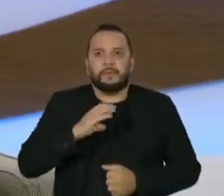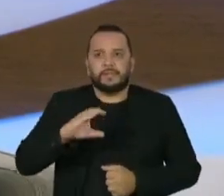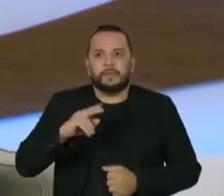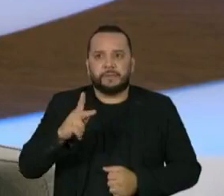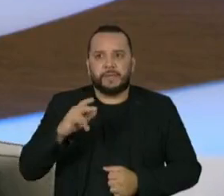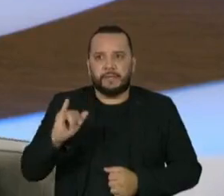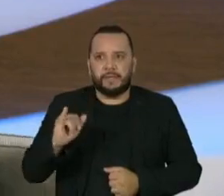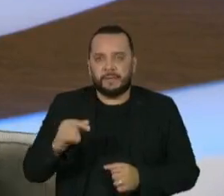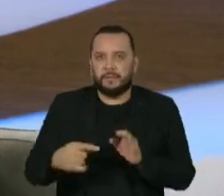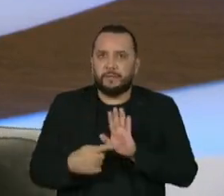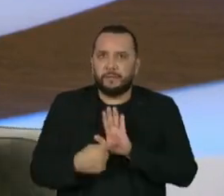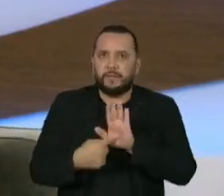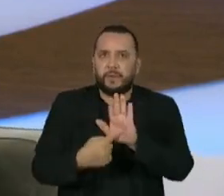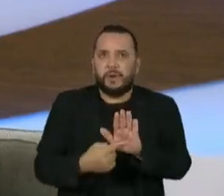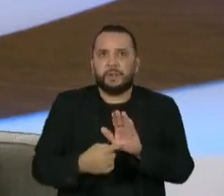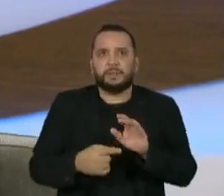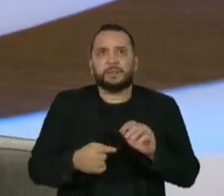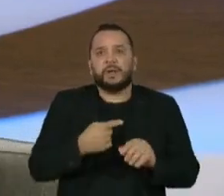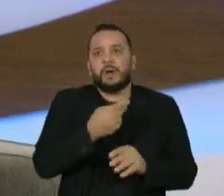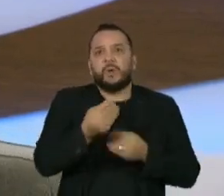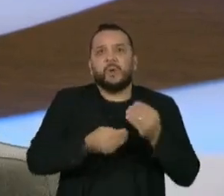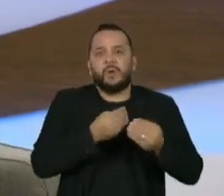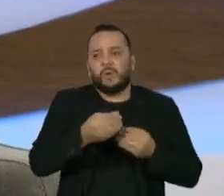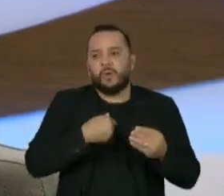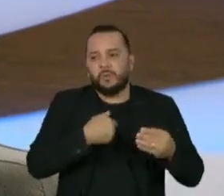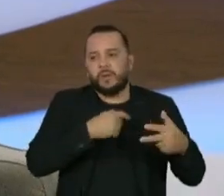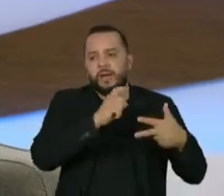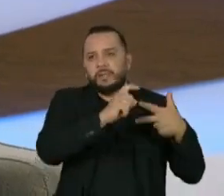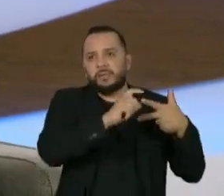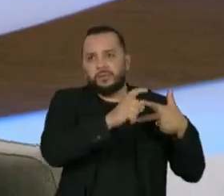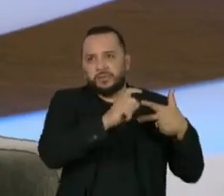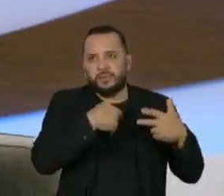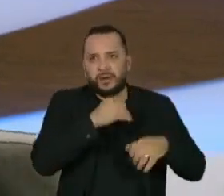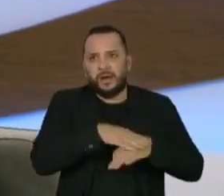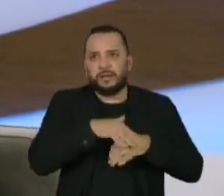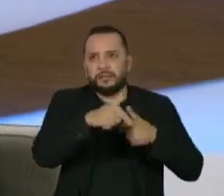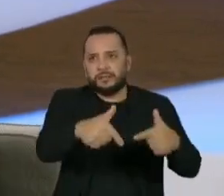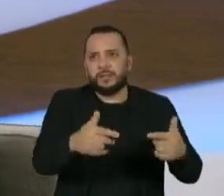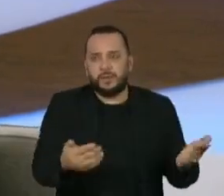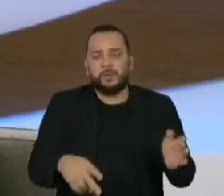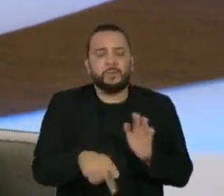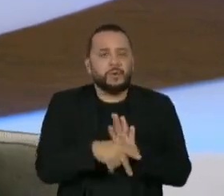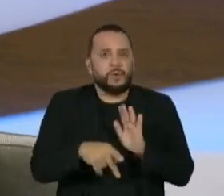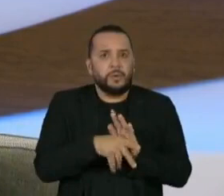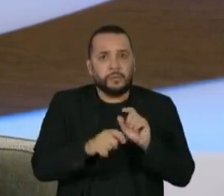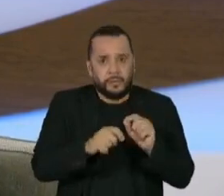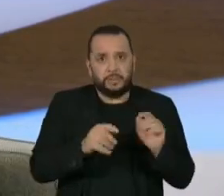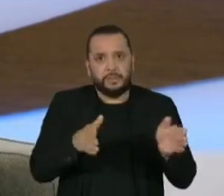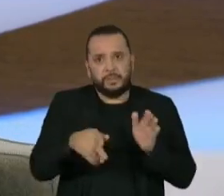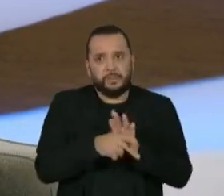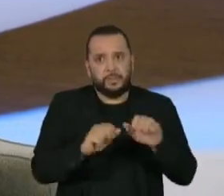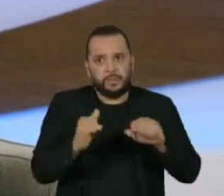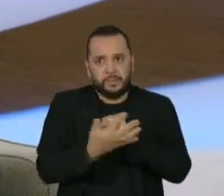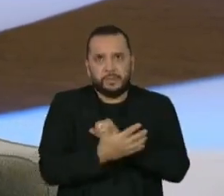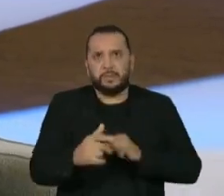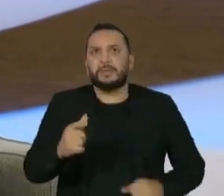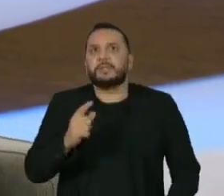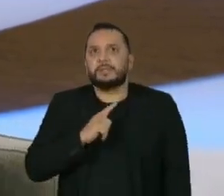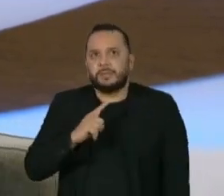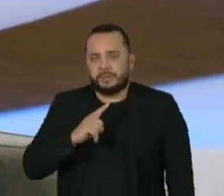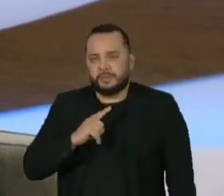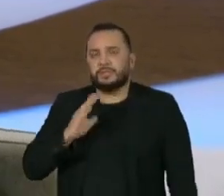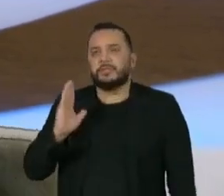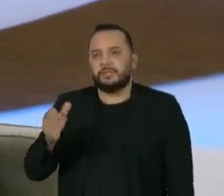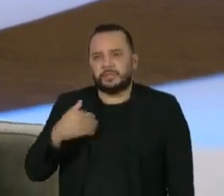instar o Poder Executivo a melhores ações em relação à pandemia. Mas, além da CPI, nós tínhamos a Comissão de Acompanhamento da Covid, presidida pelo senador